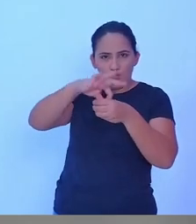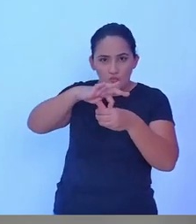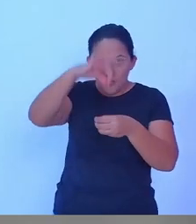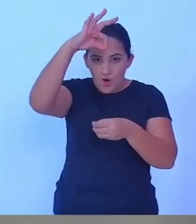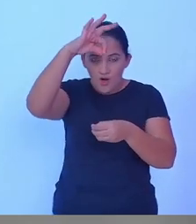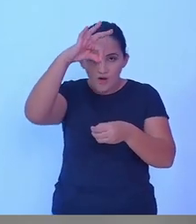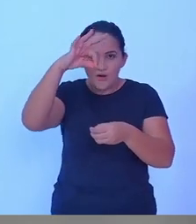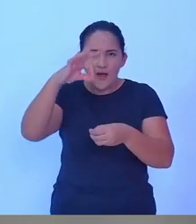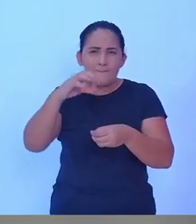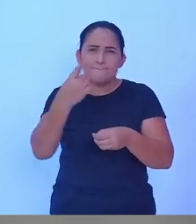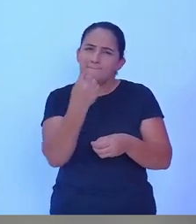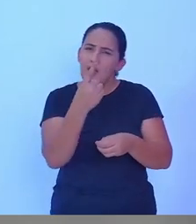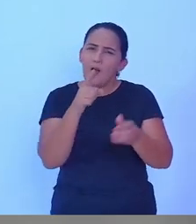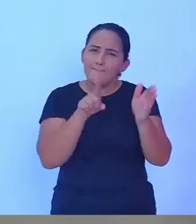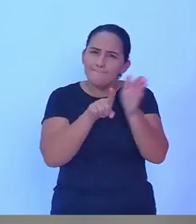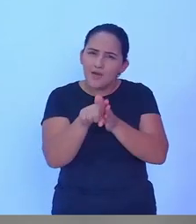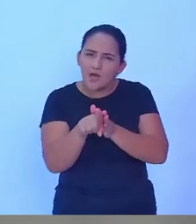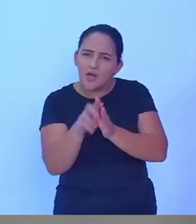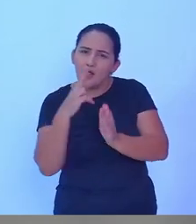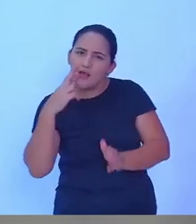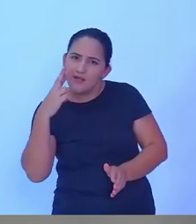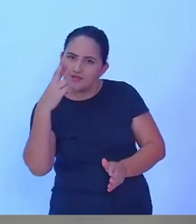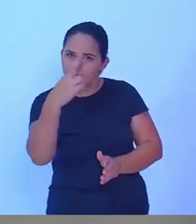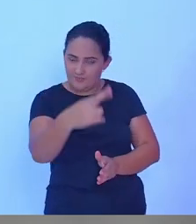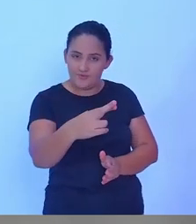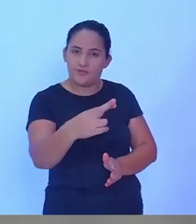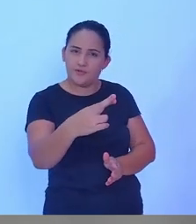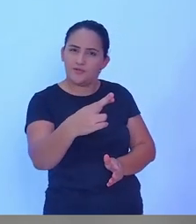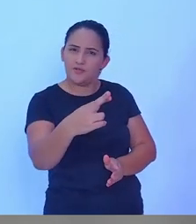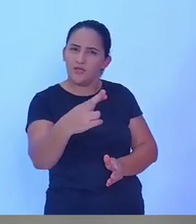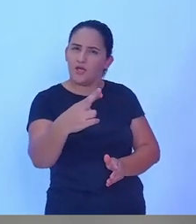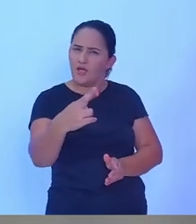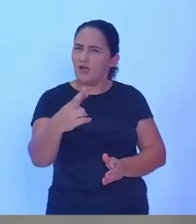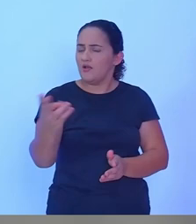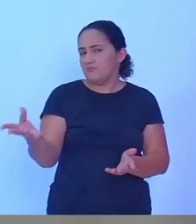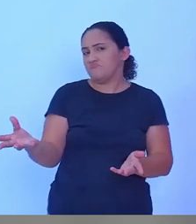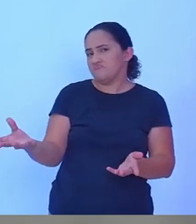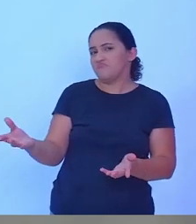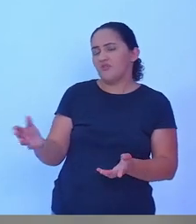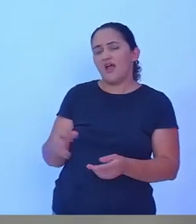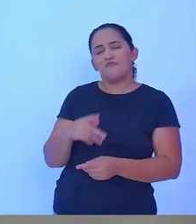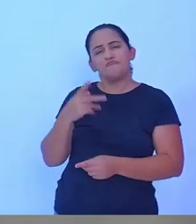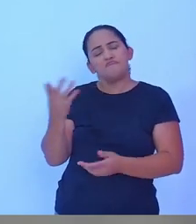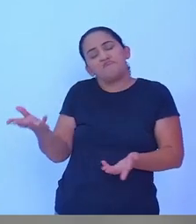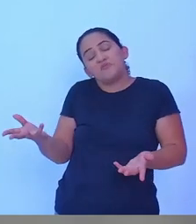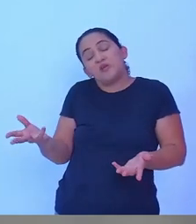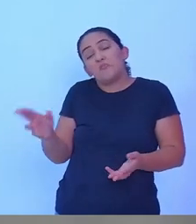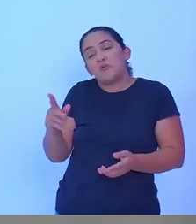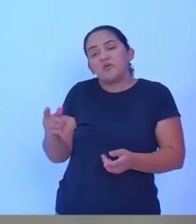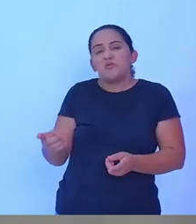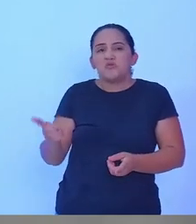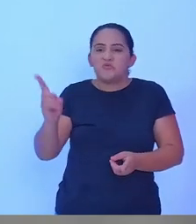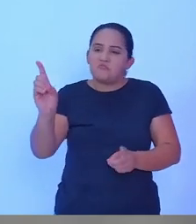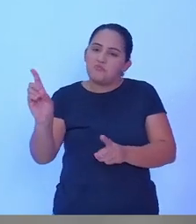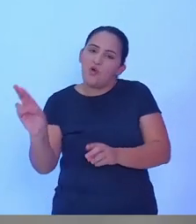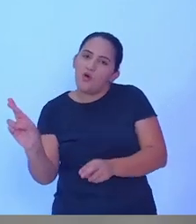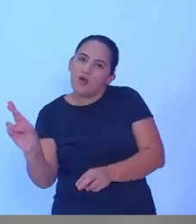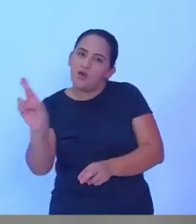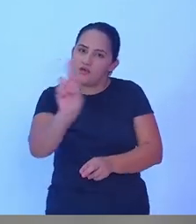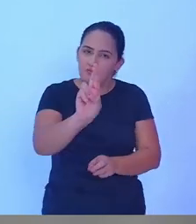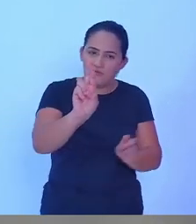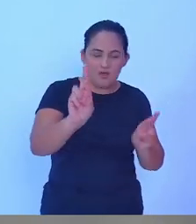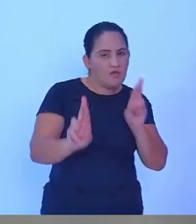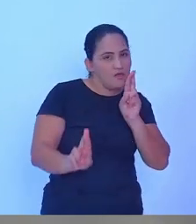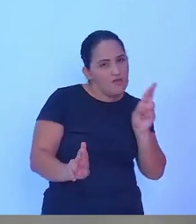dentro está uma pergunta, ele responderá, comentará o seu adversário, e depois terá a réplica